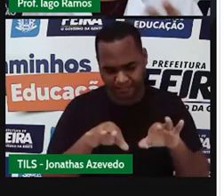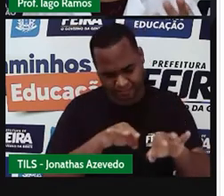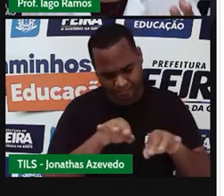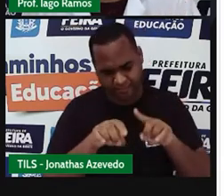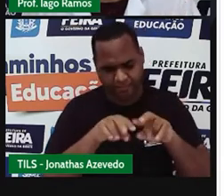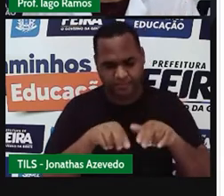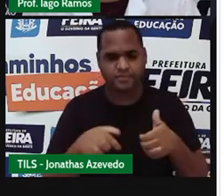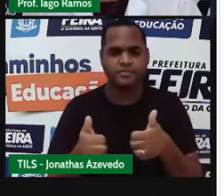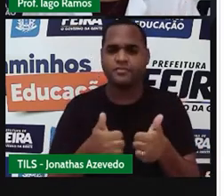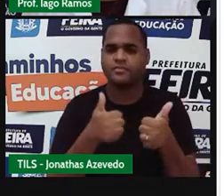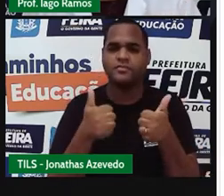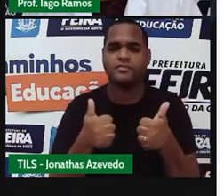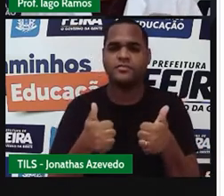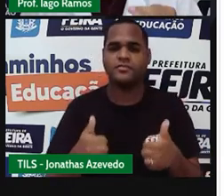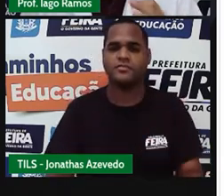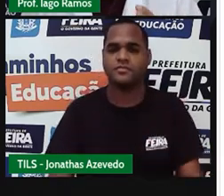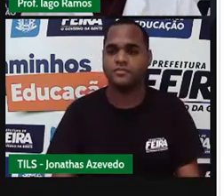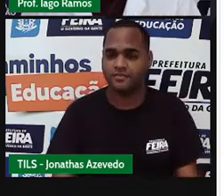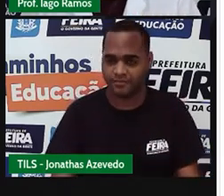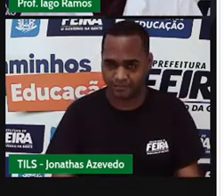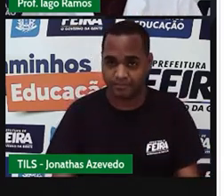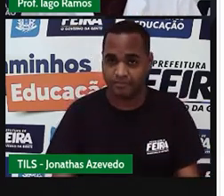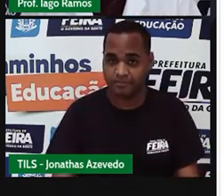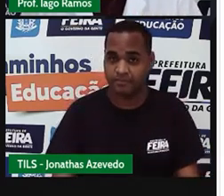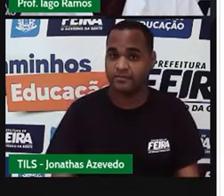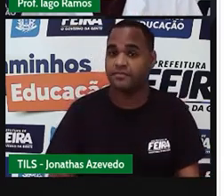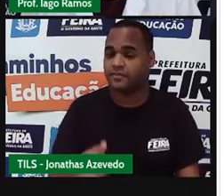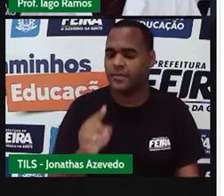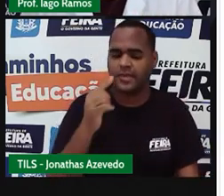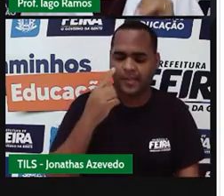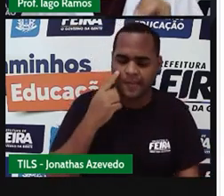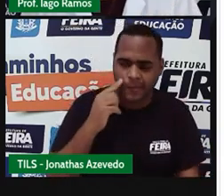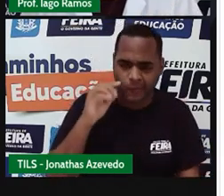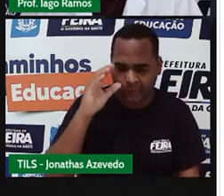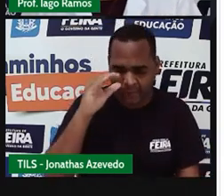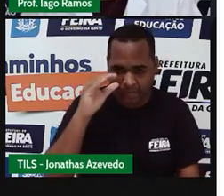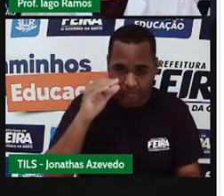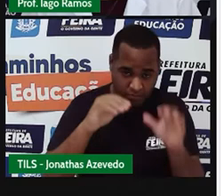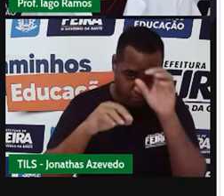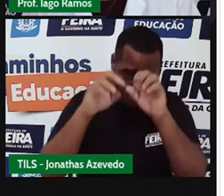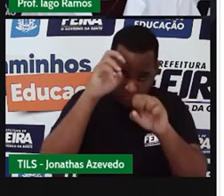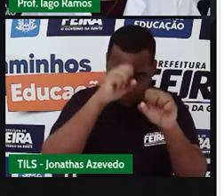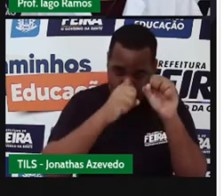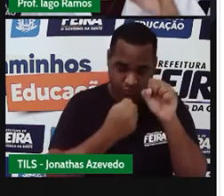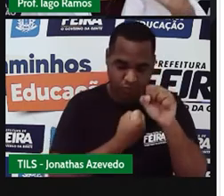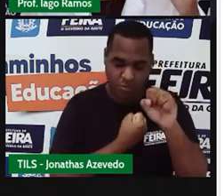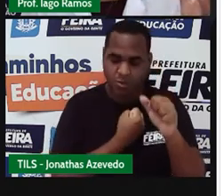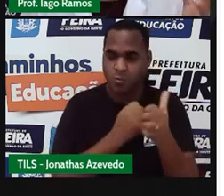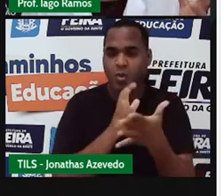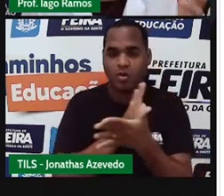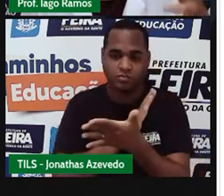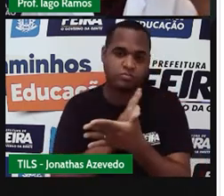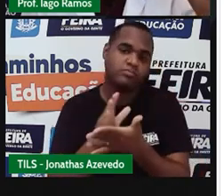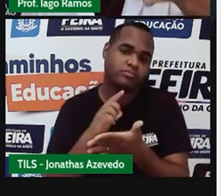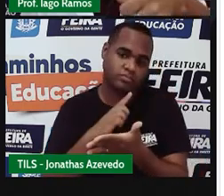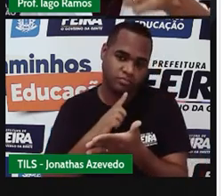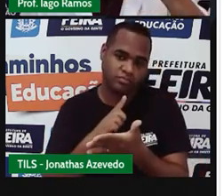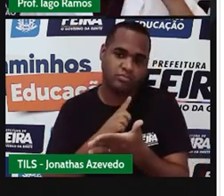pensar nessas curiosidades que existem nas tabuadas de algum número, de alguns números.